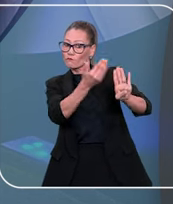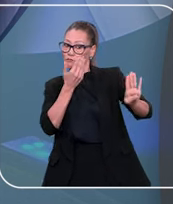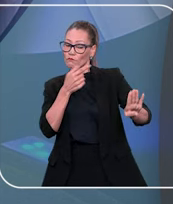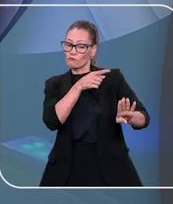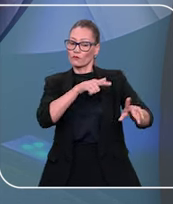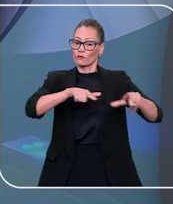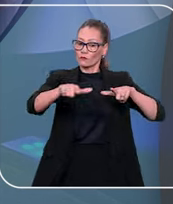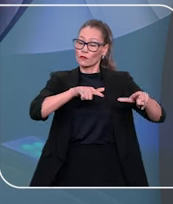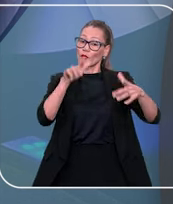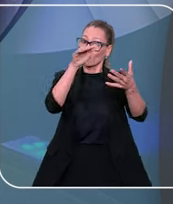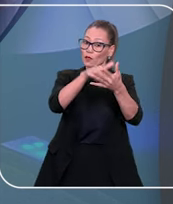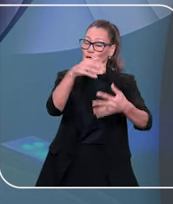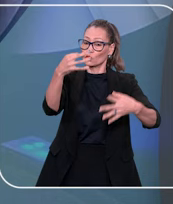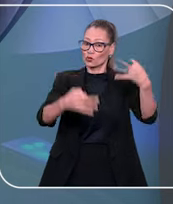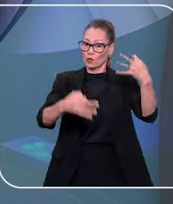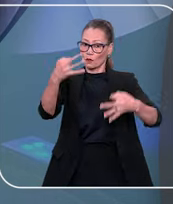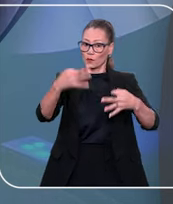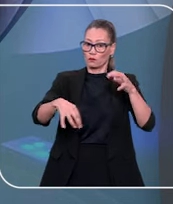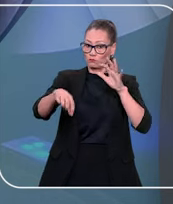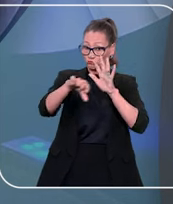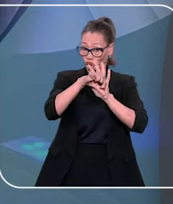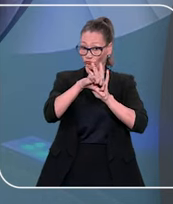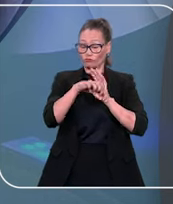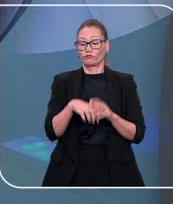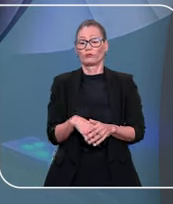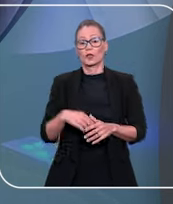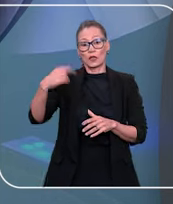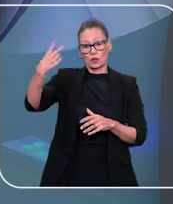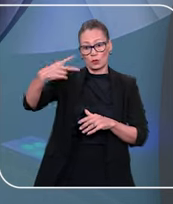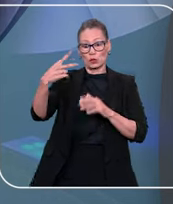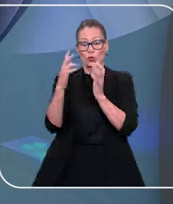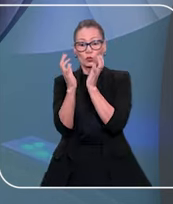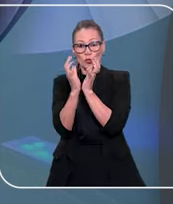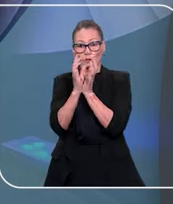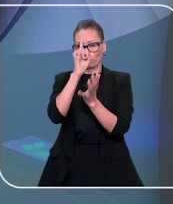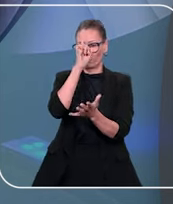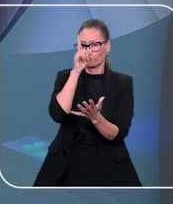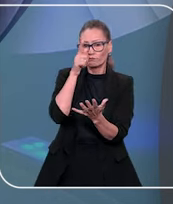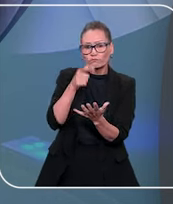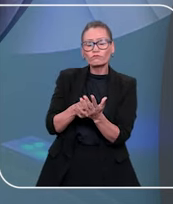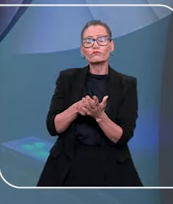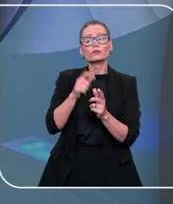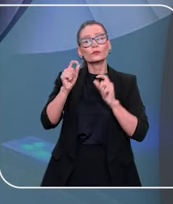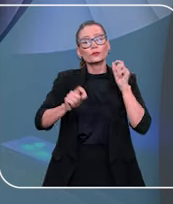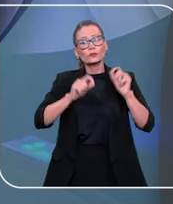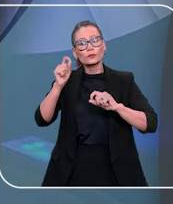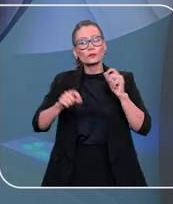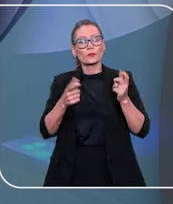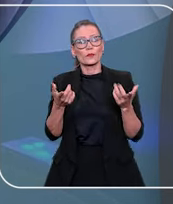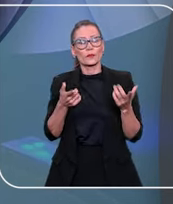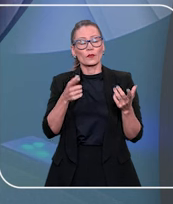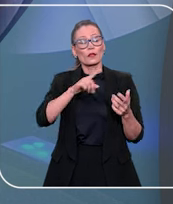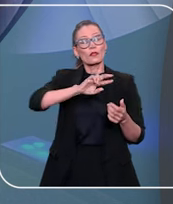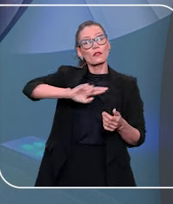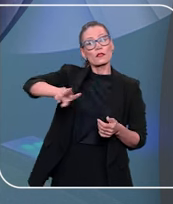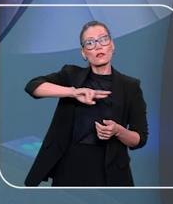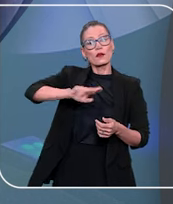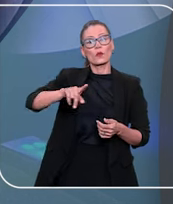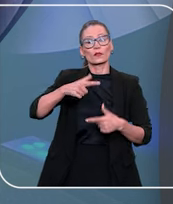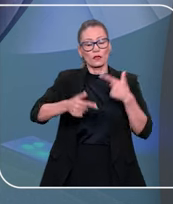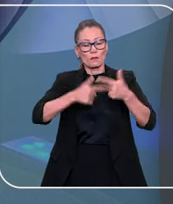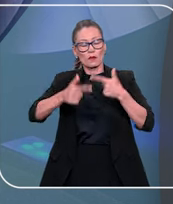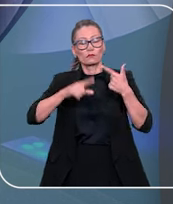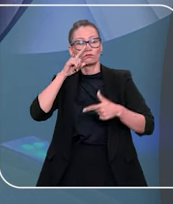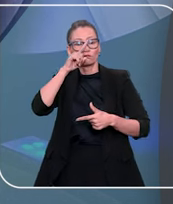o afastamento dela do cargo até o julgamento da ação penal. E a segunda turma decidiu que não são devidos adicionais de